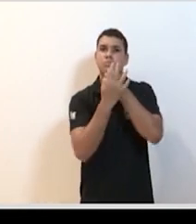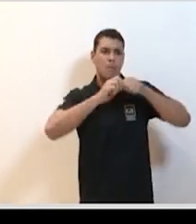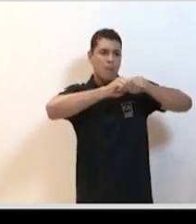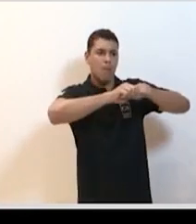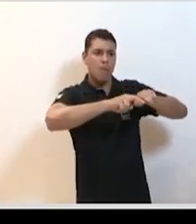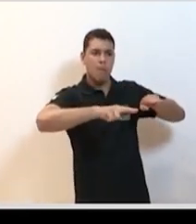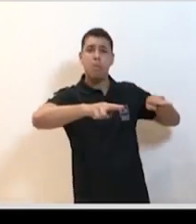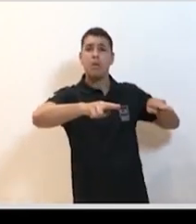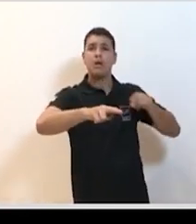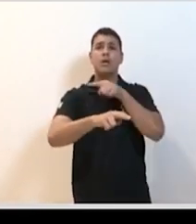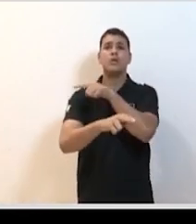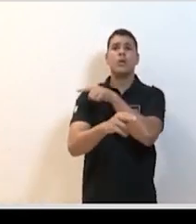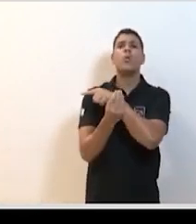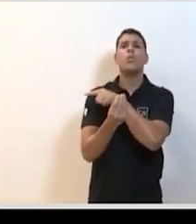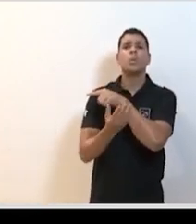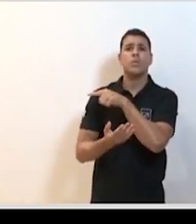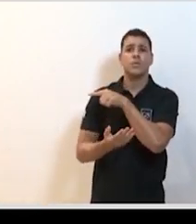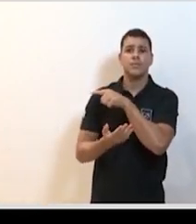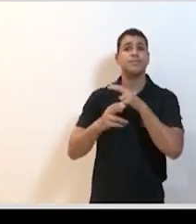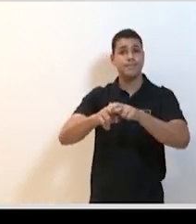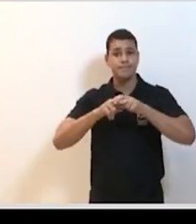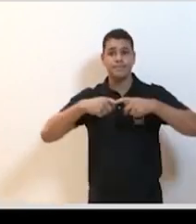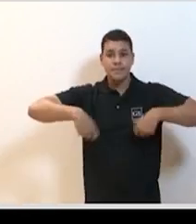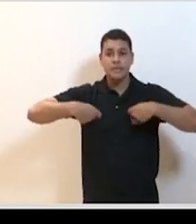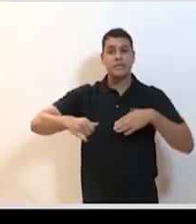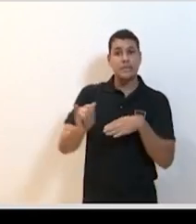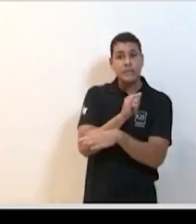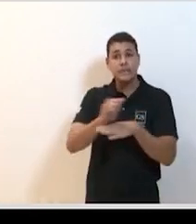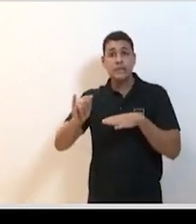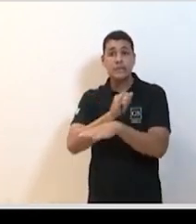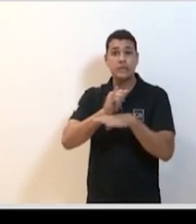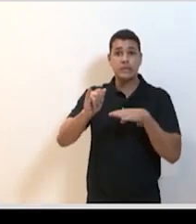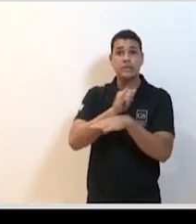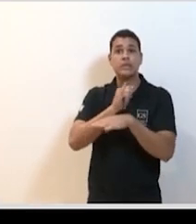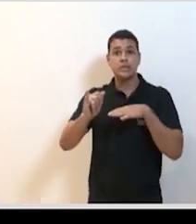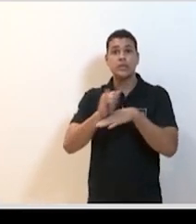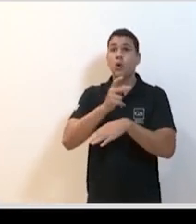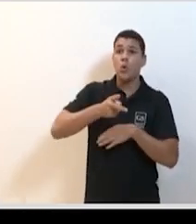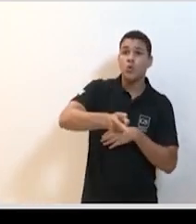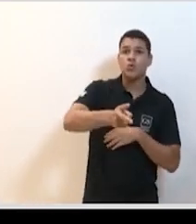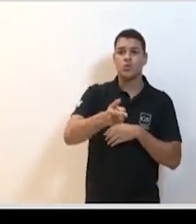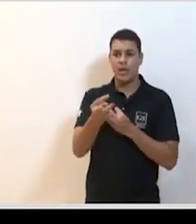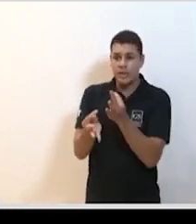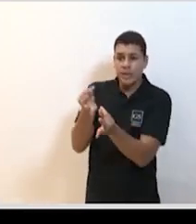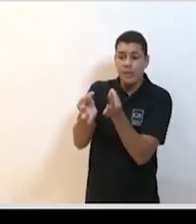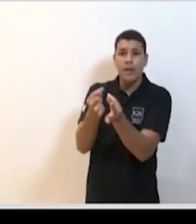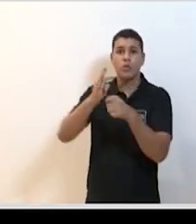compreenda tudo isso para que a gente possa prestar a melhor atenção possível à população continuar levando algum tipo